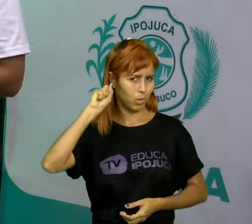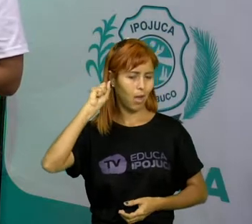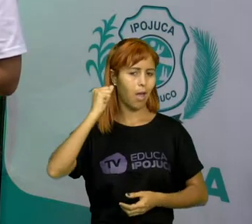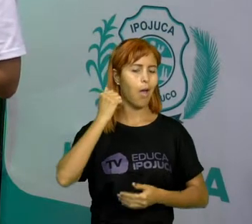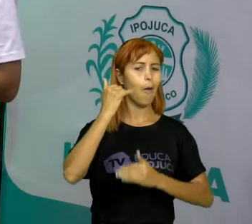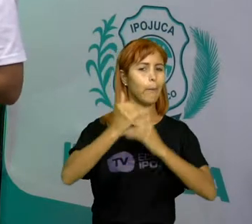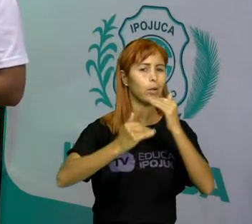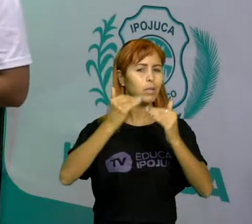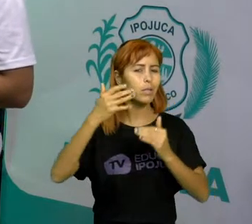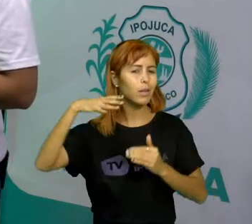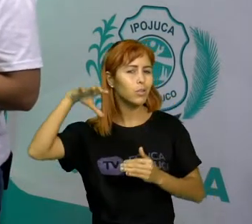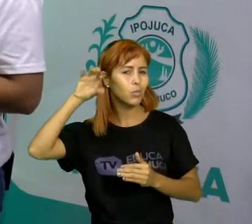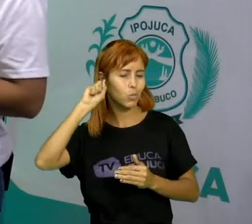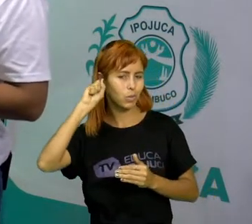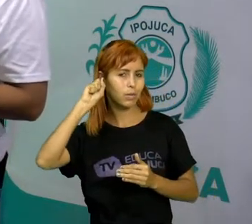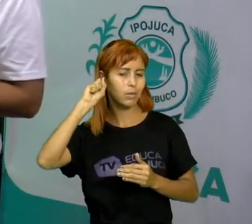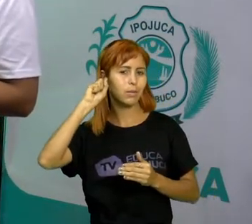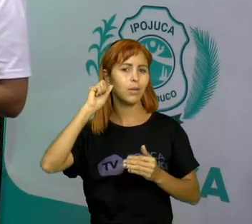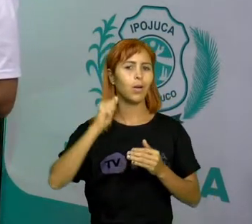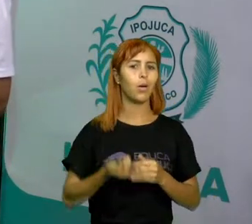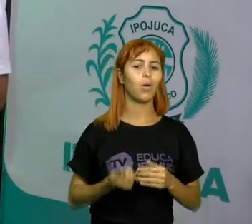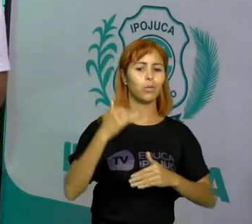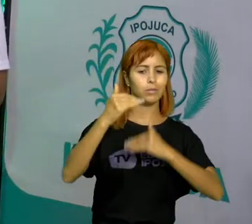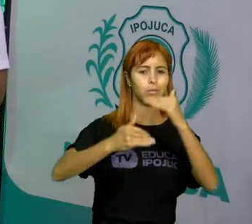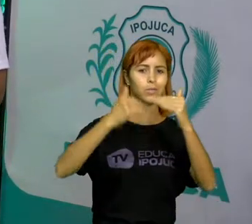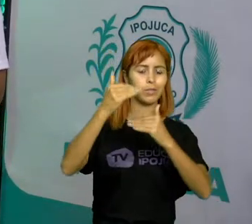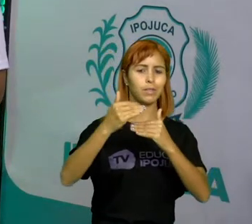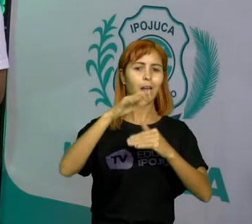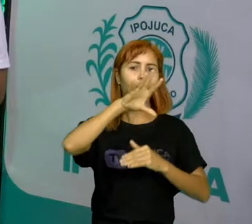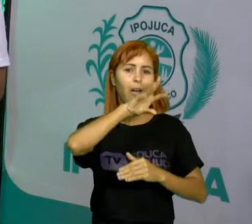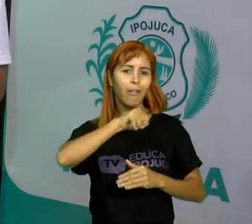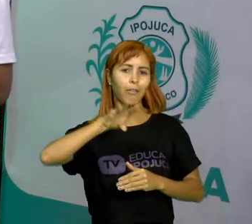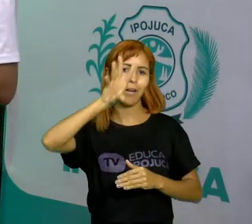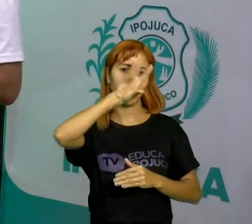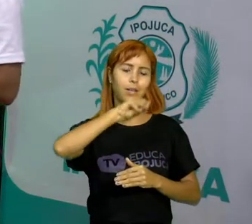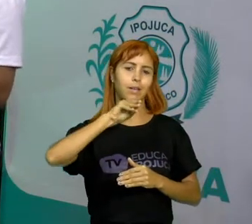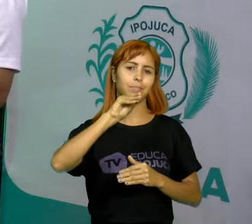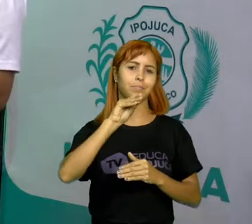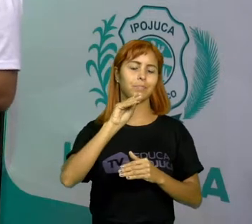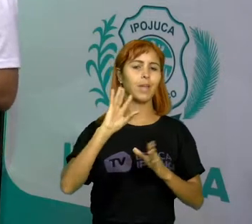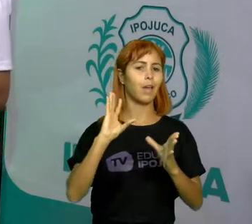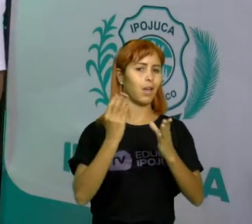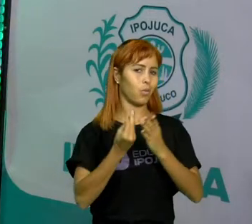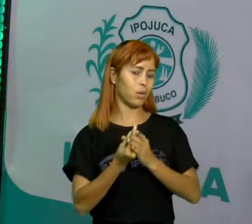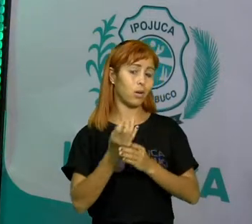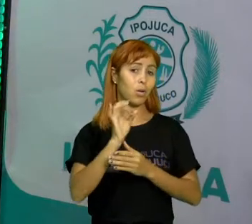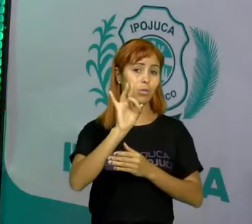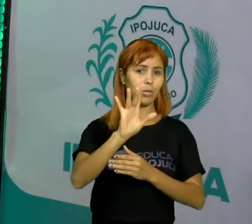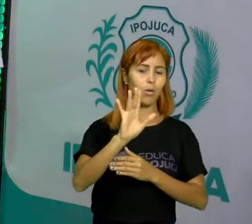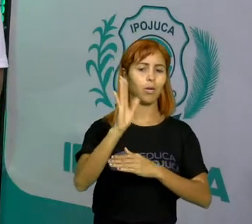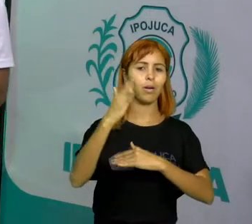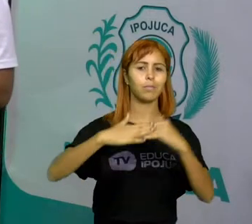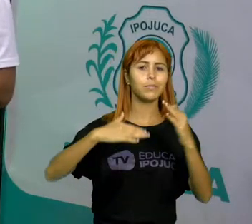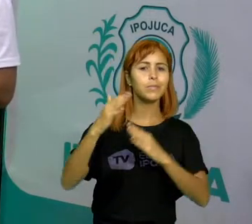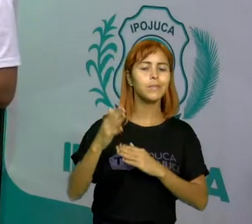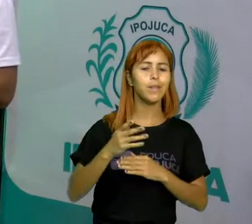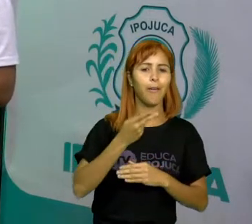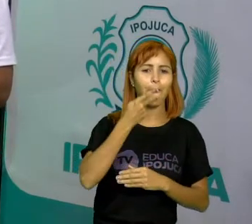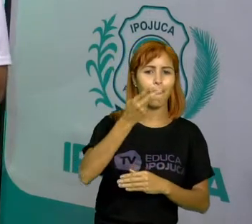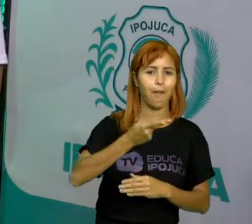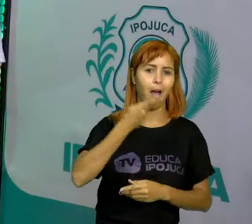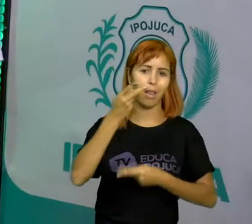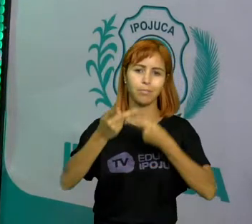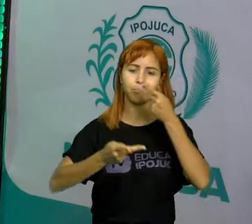É o processo da escuta? O desenvolvimento da oralidade inclui não apenas a capacidade de falar,